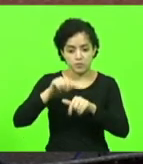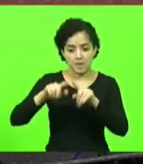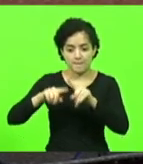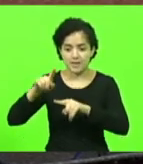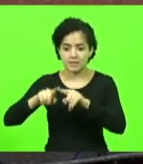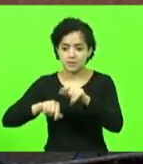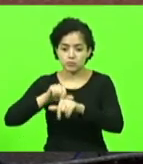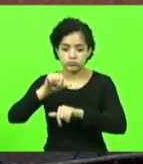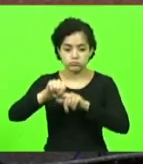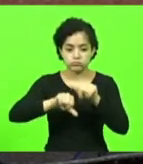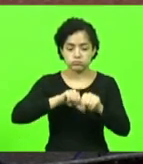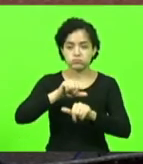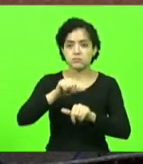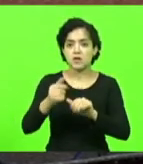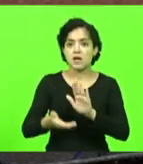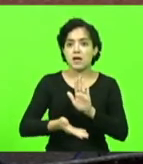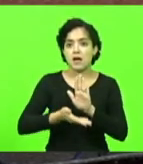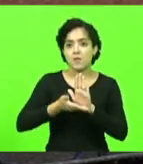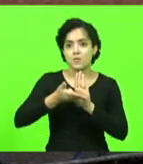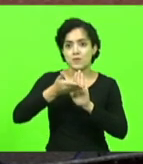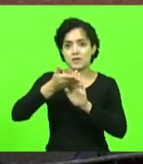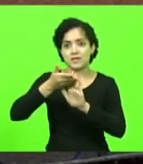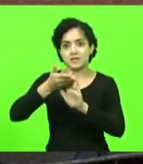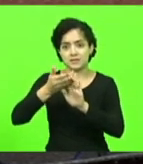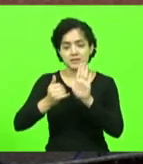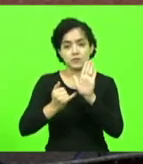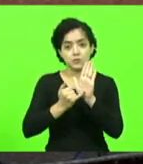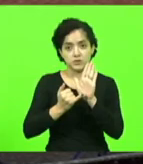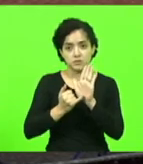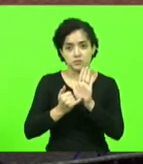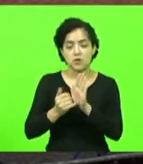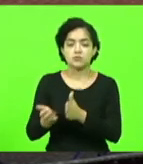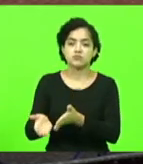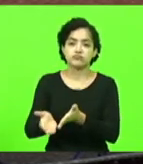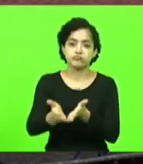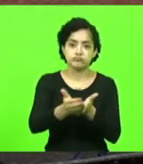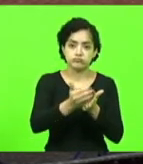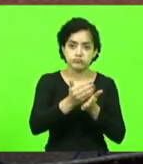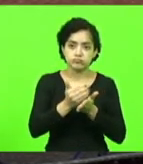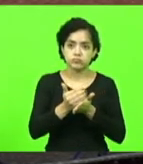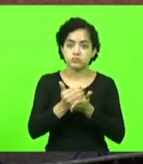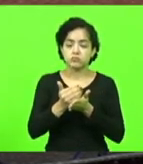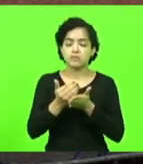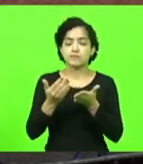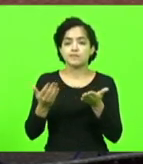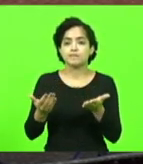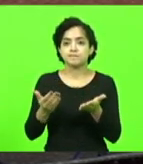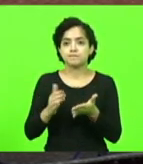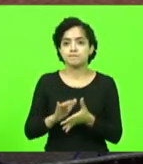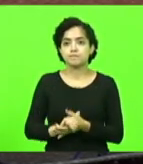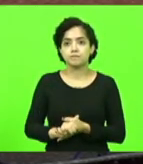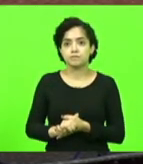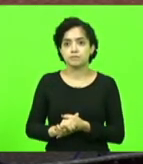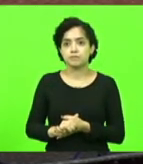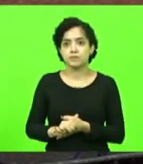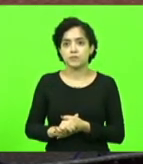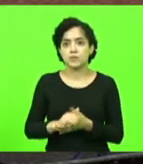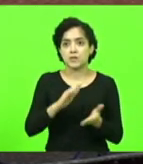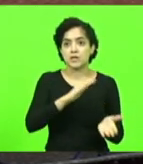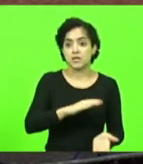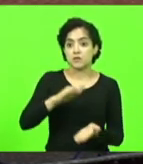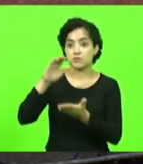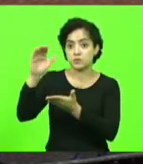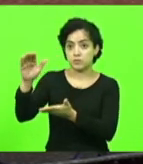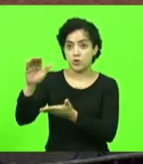aumenta o faturamento de impostos, no bom sentido, evidentemente, você não exporta produto de